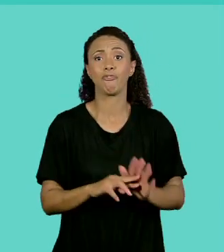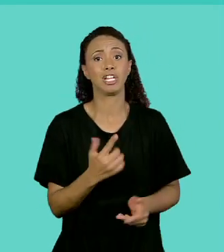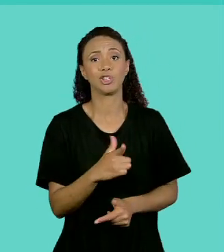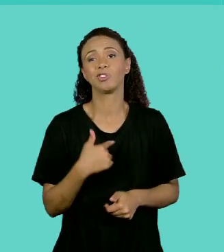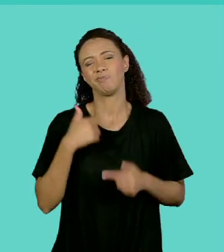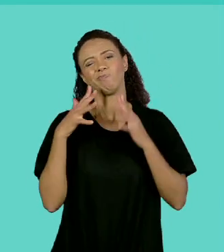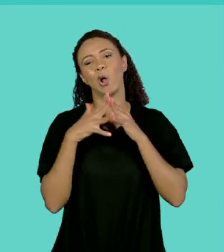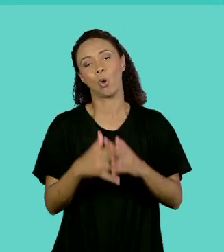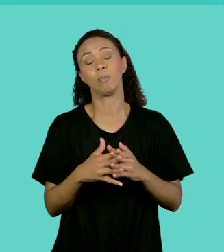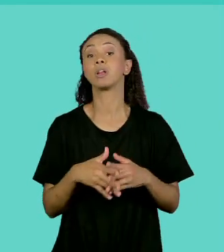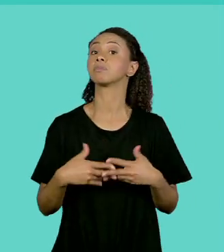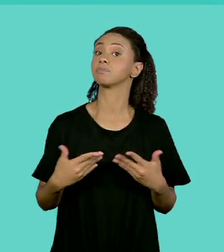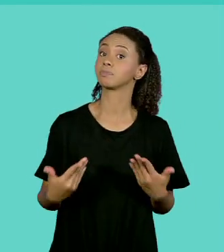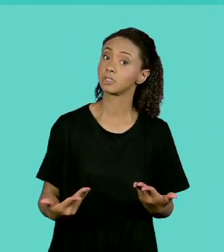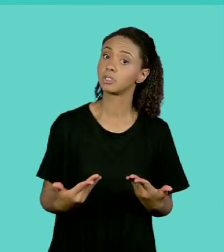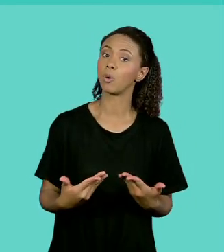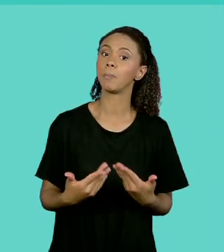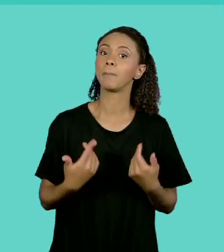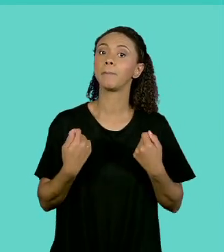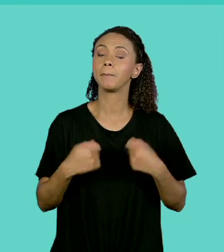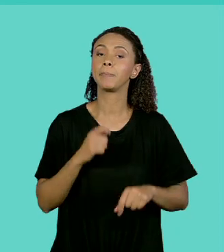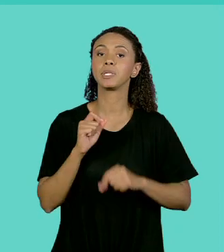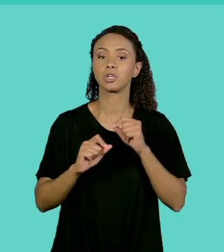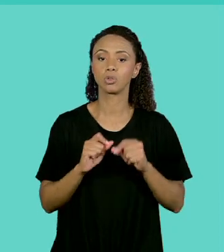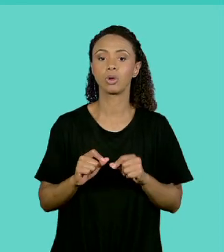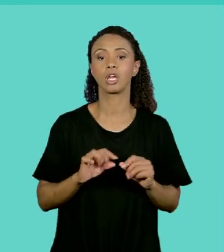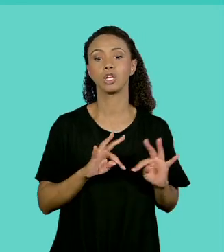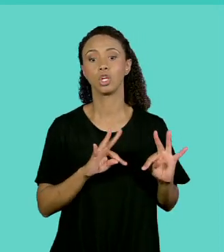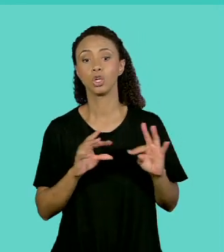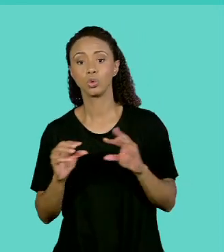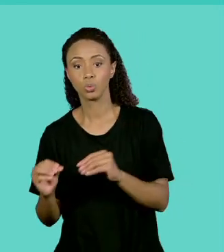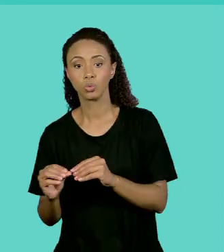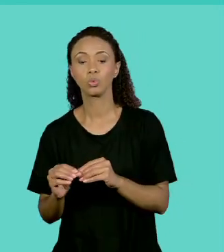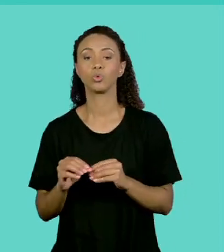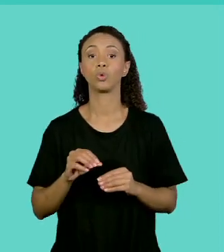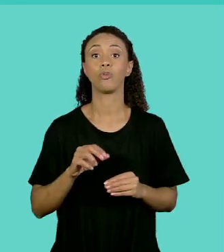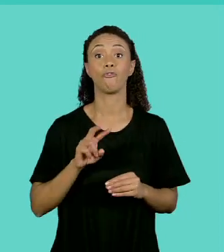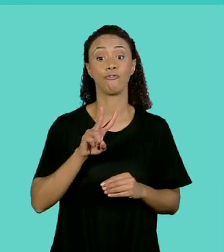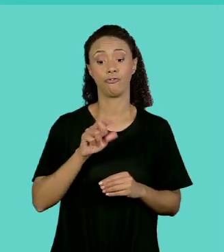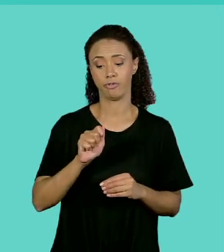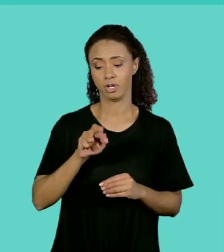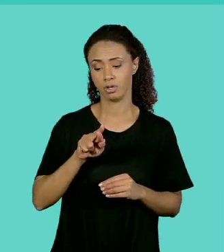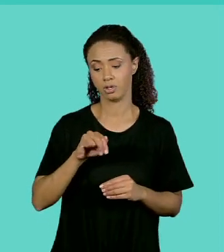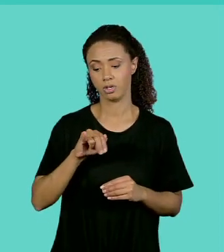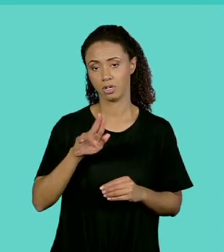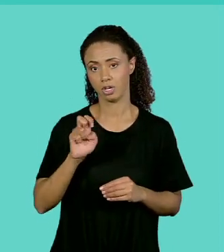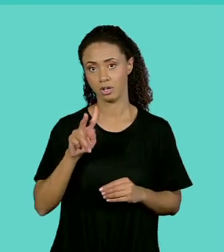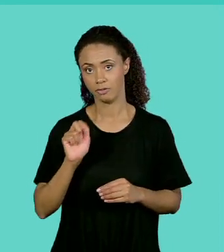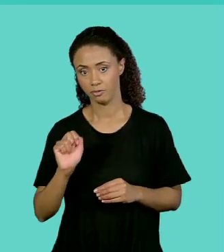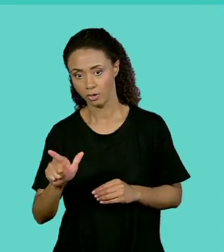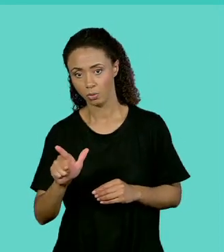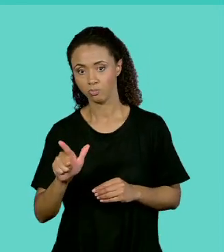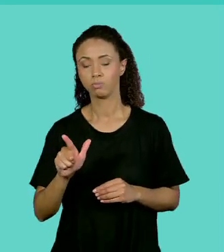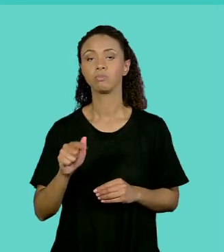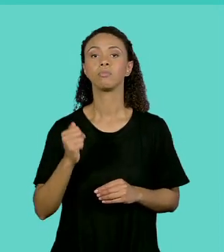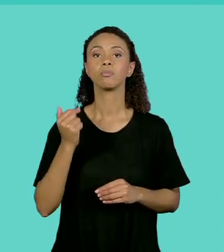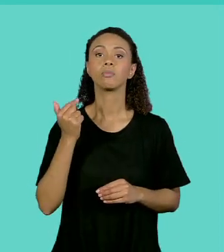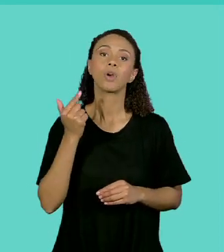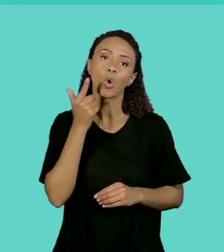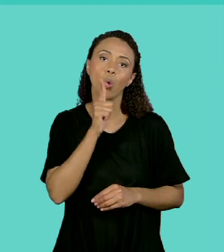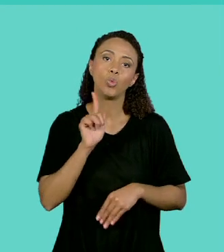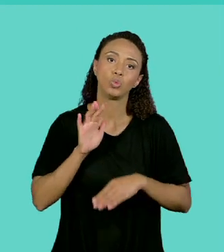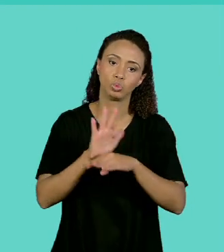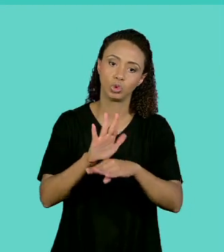utilizamos variáveis para percorrer todas as linhas e variáveis para percorrer todas as colunas. Veja só, num exemplo